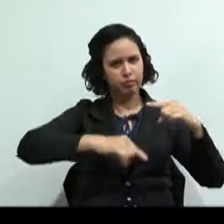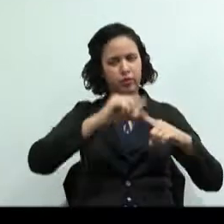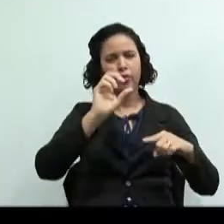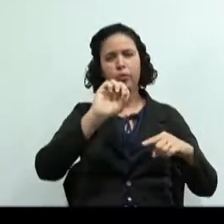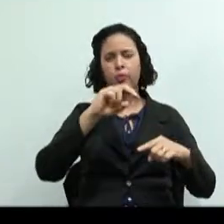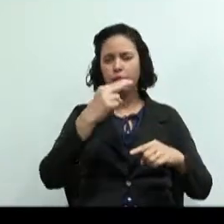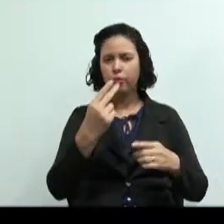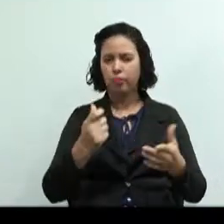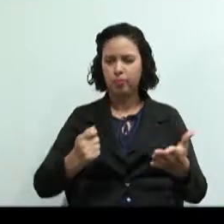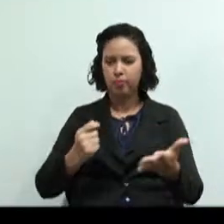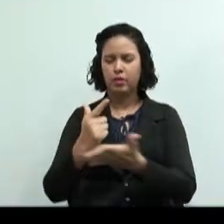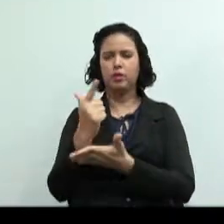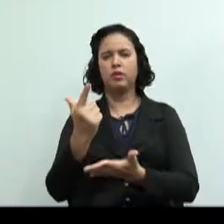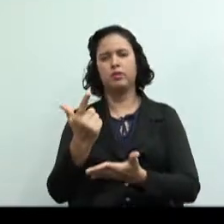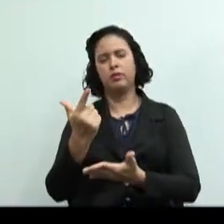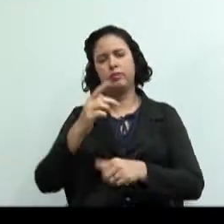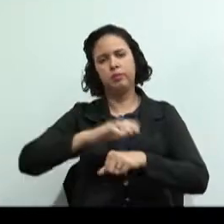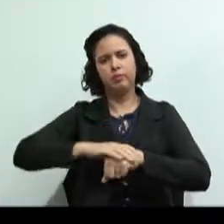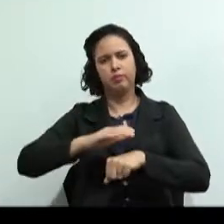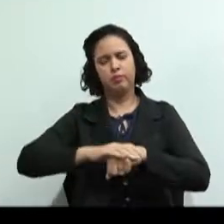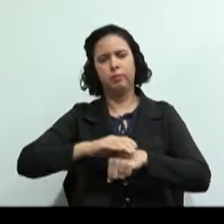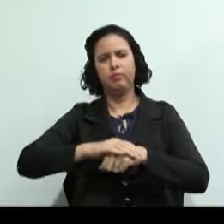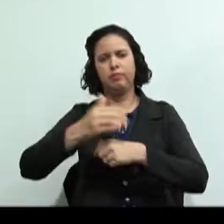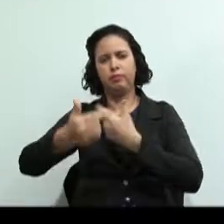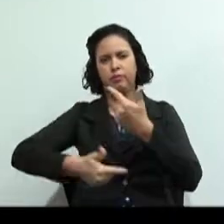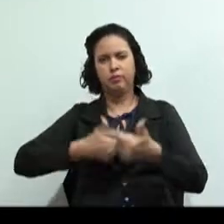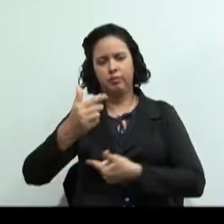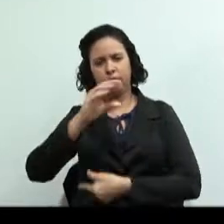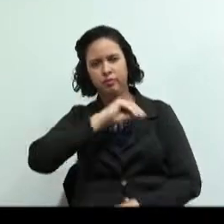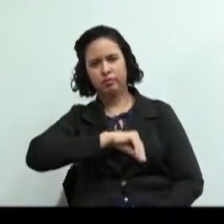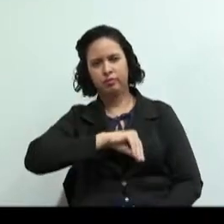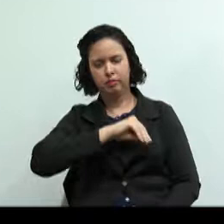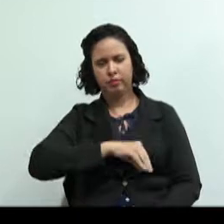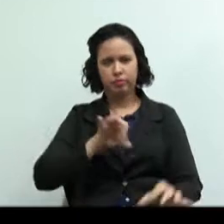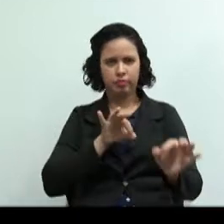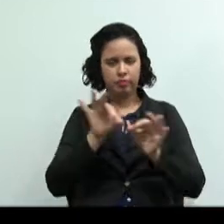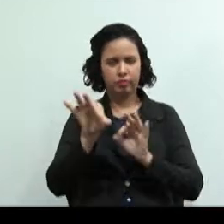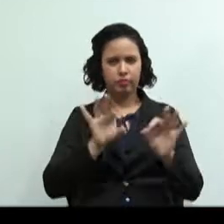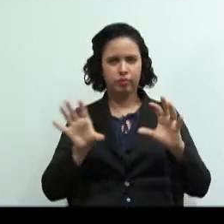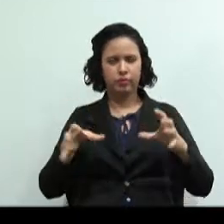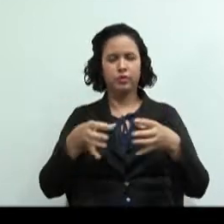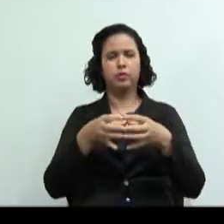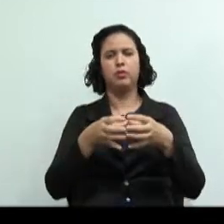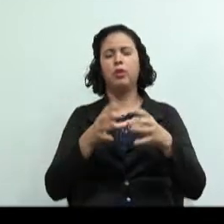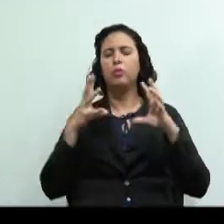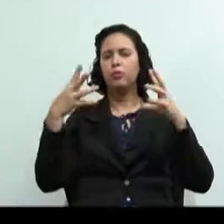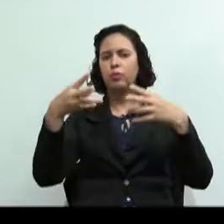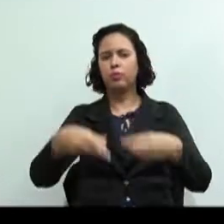pagamento da mão de obra, organizando-se coletivamente. Fica tudo mais barato.